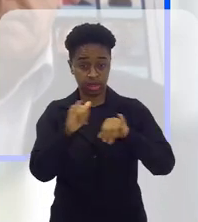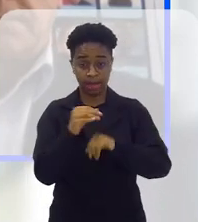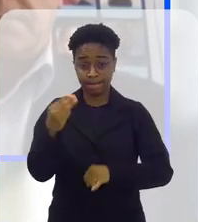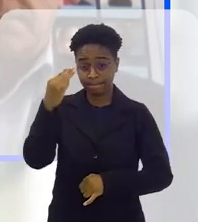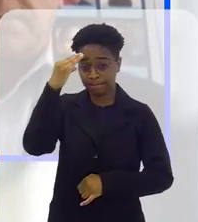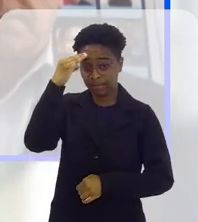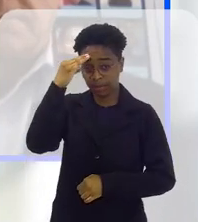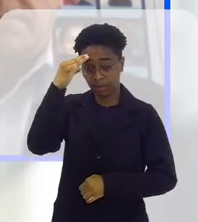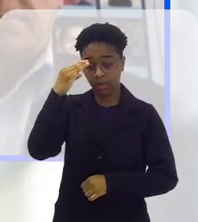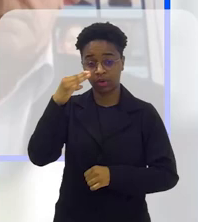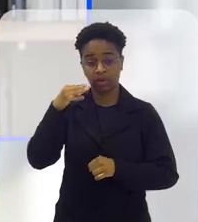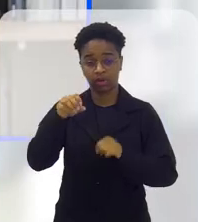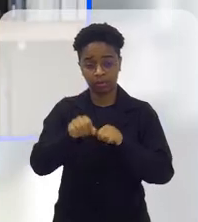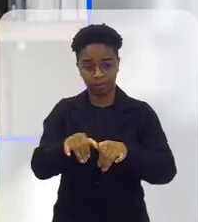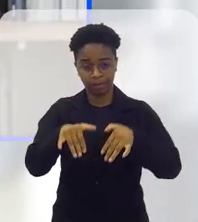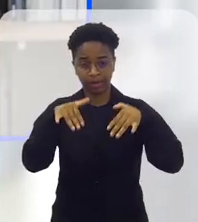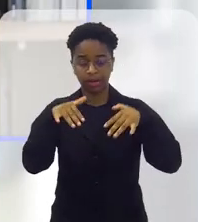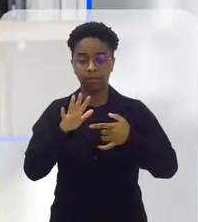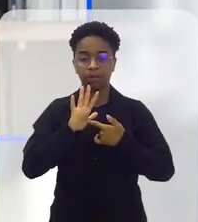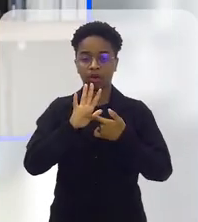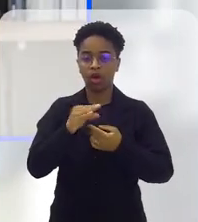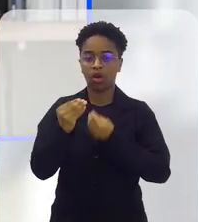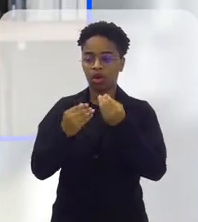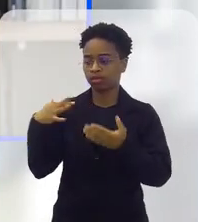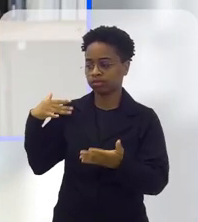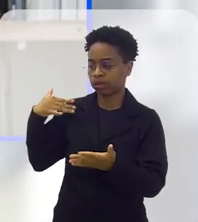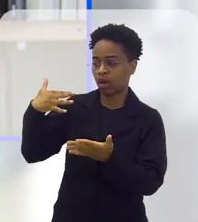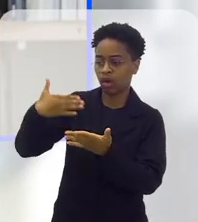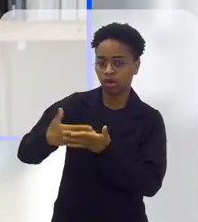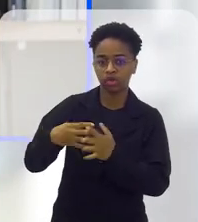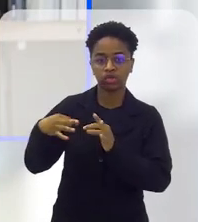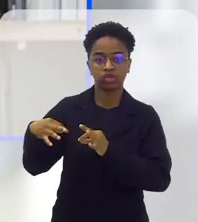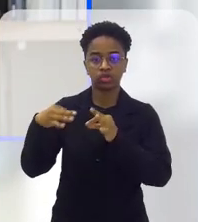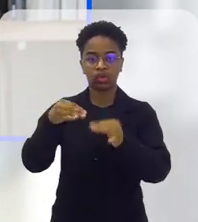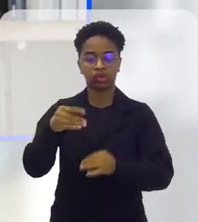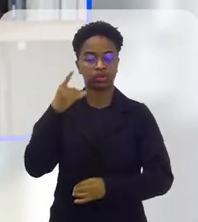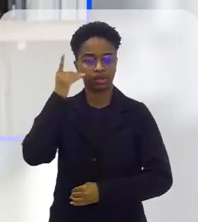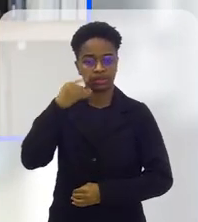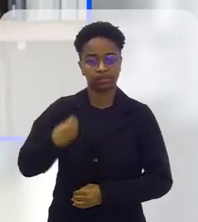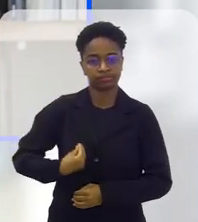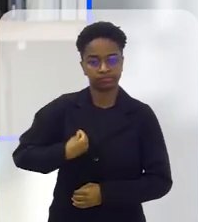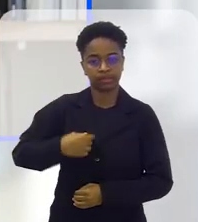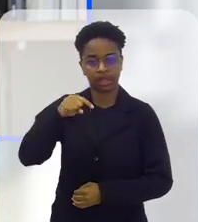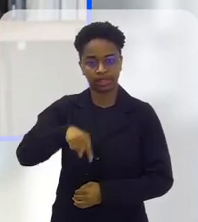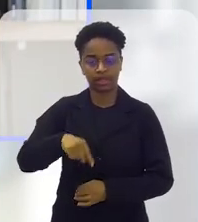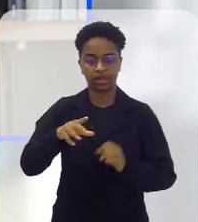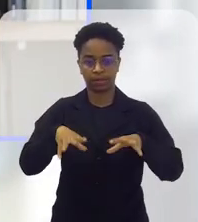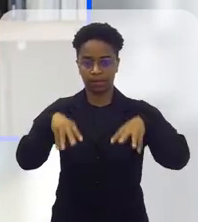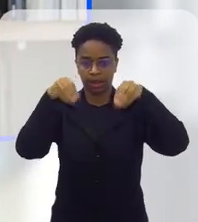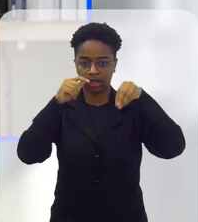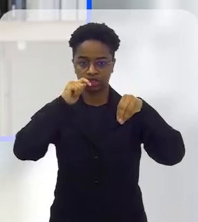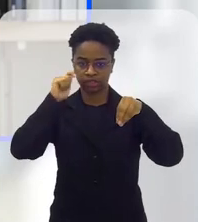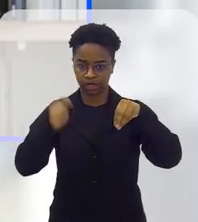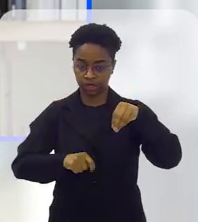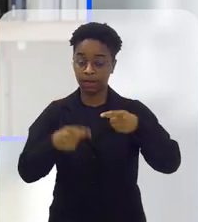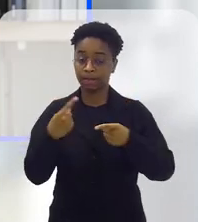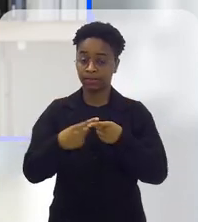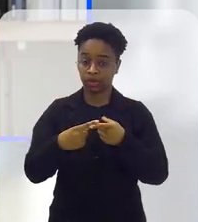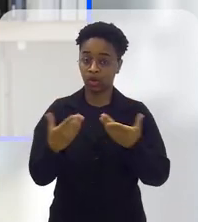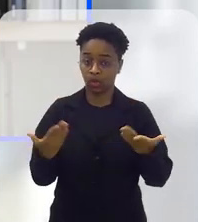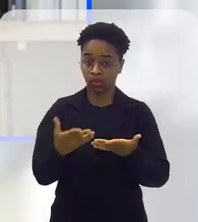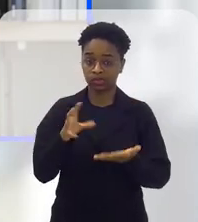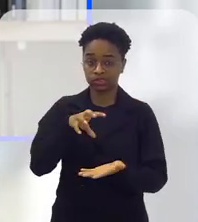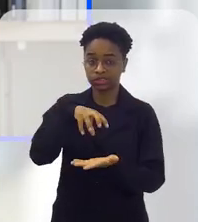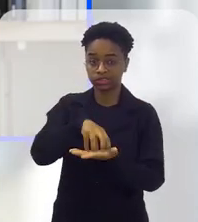né? Memórias de um Parlamento, que fala sobre toda a trajetória de todos os parlamentares que já passaram no Palácio Tiradentes, que hoje